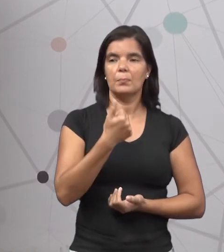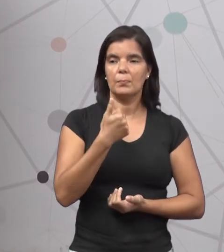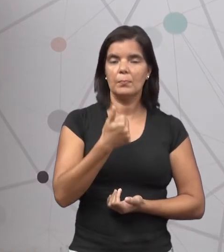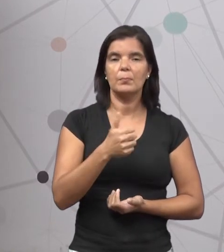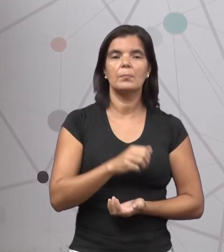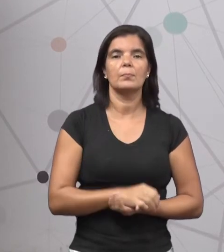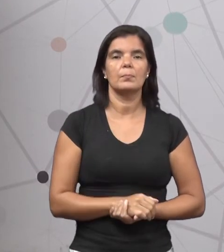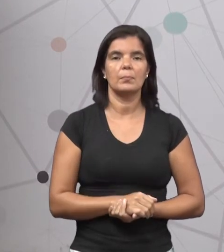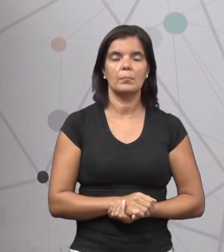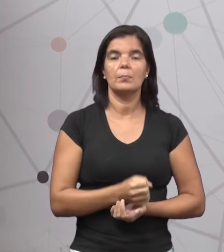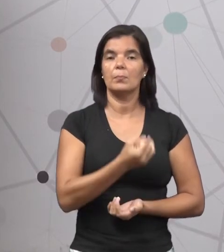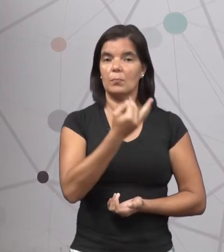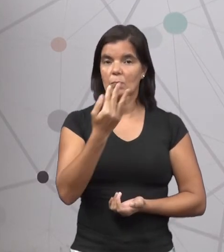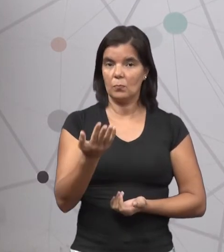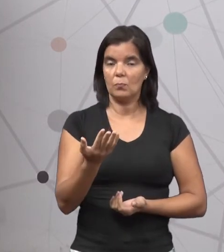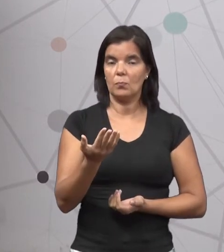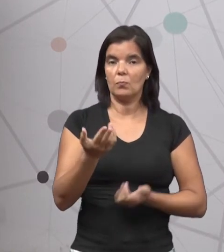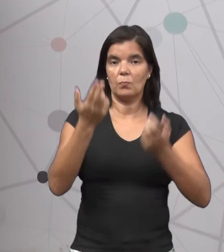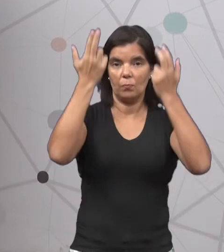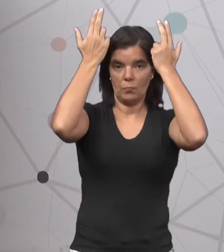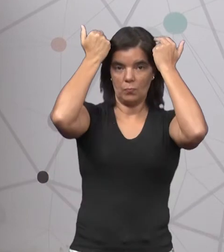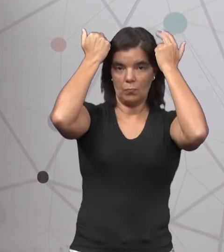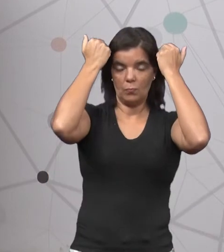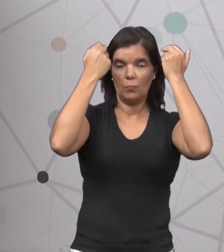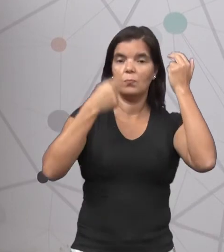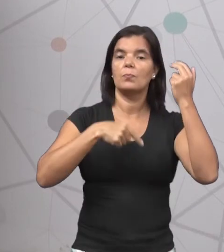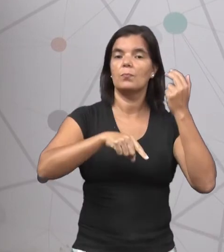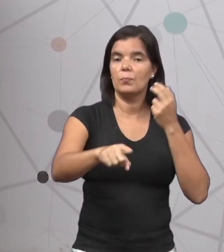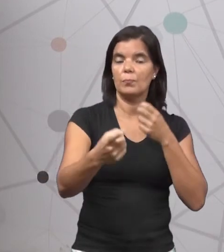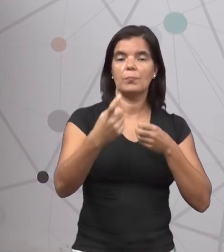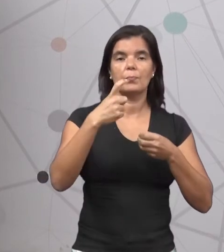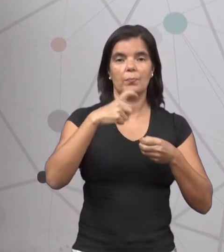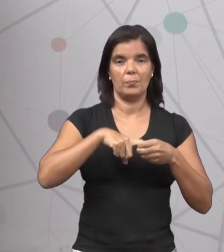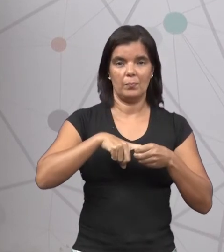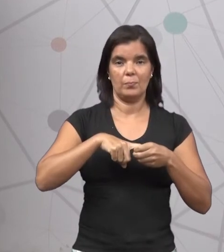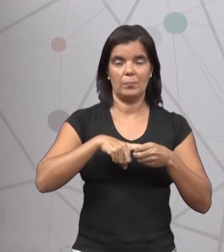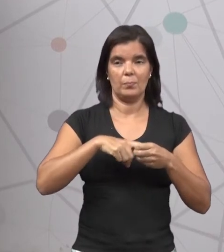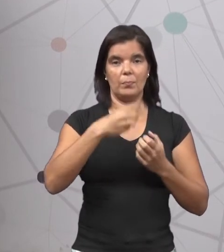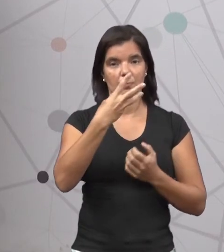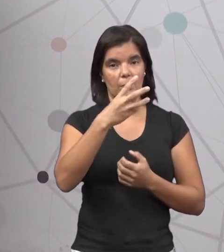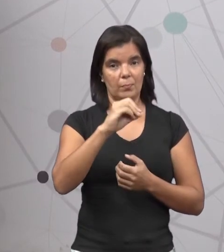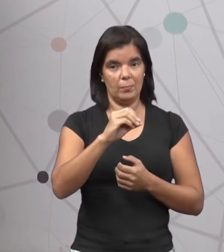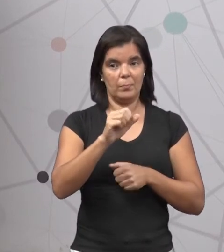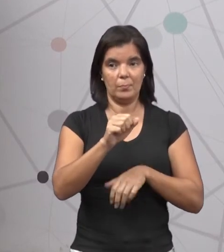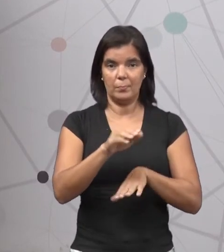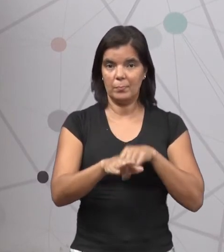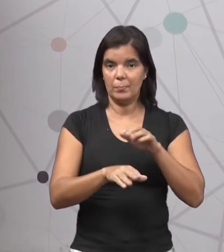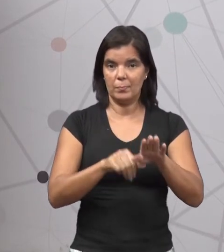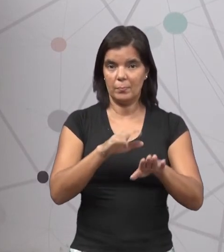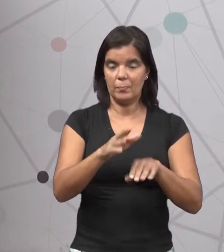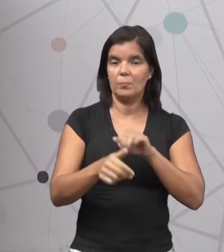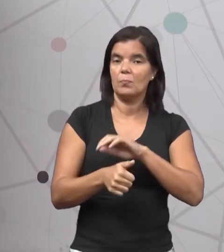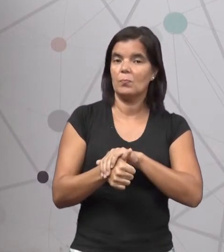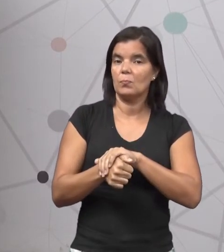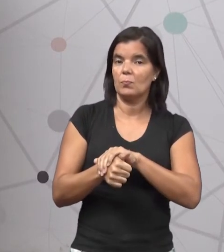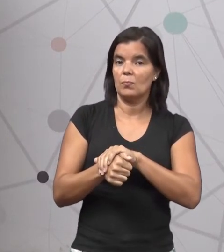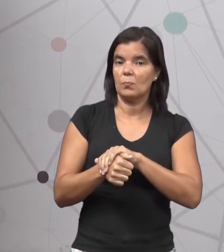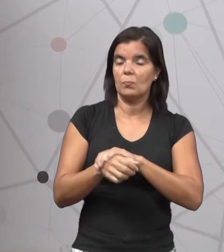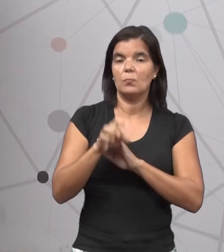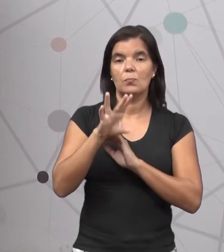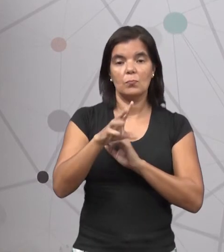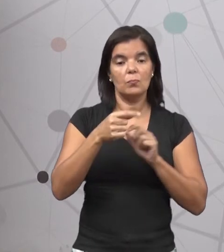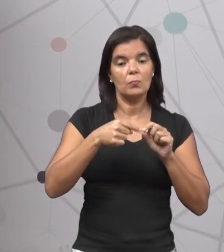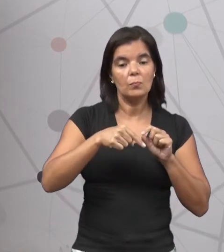Muito Enquanto a lebre Foi e voltou E deu Trinta passos A tartaruga Somente